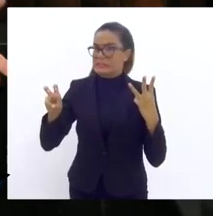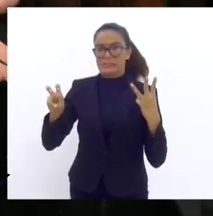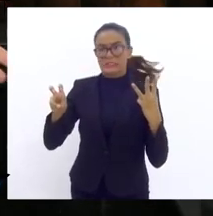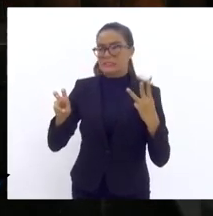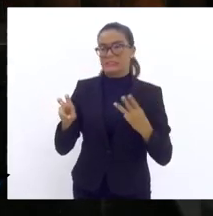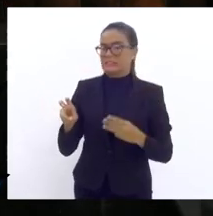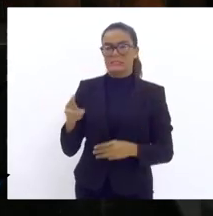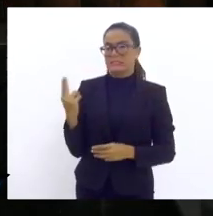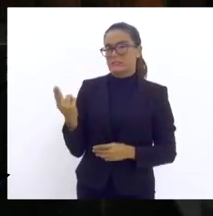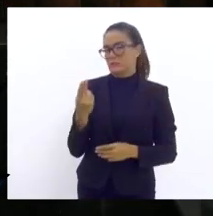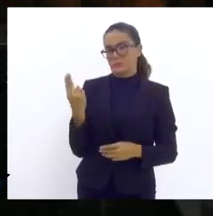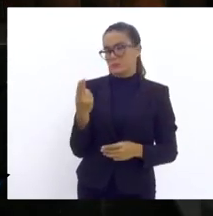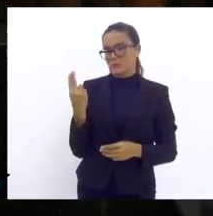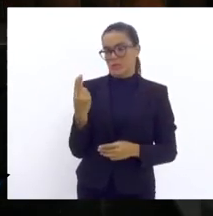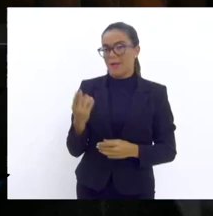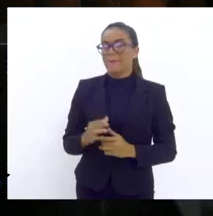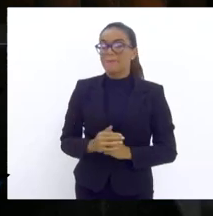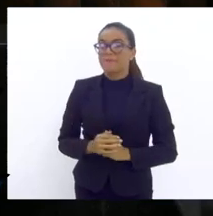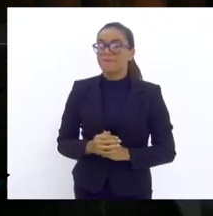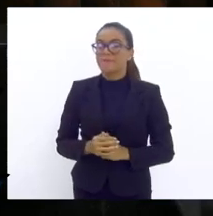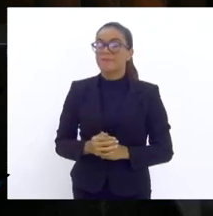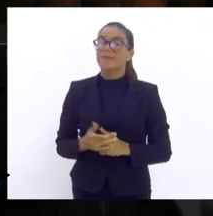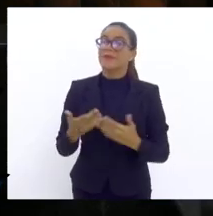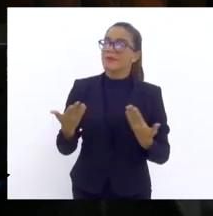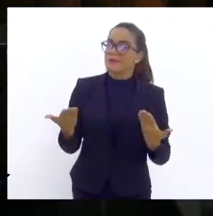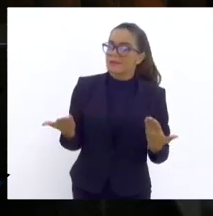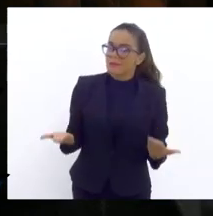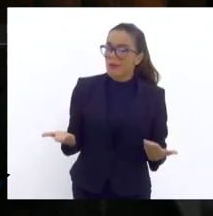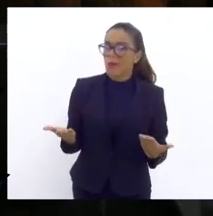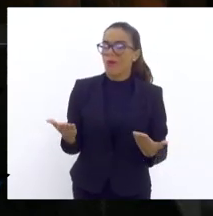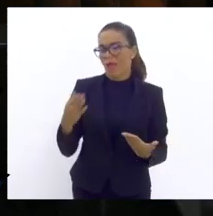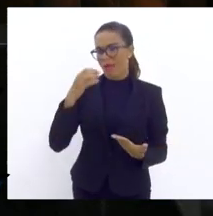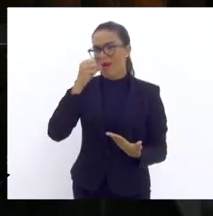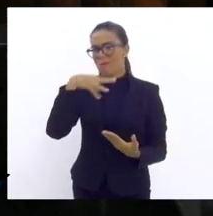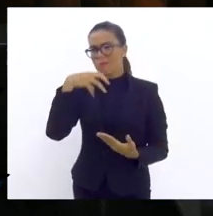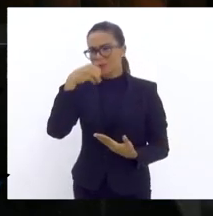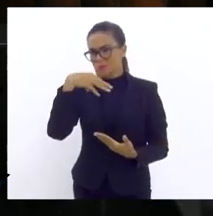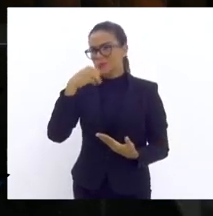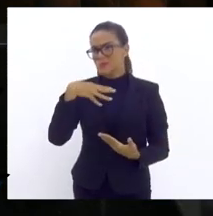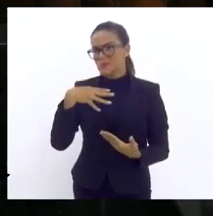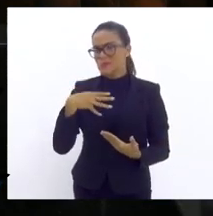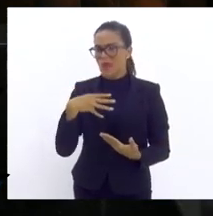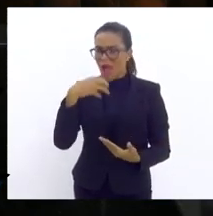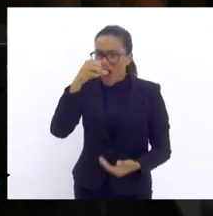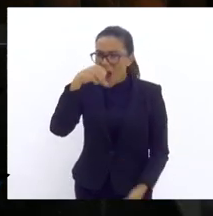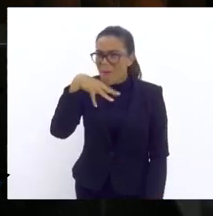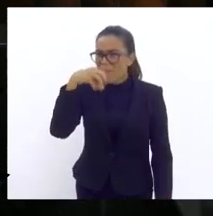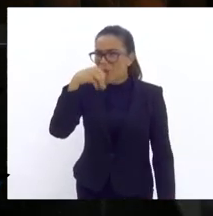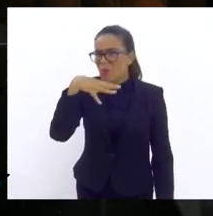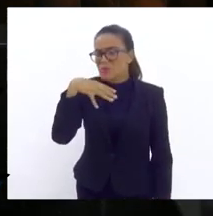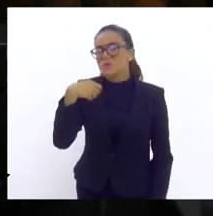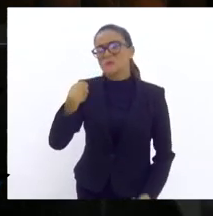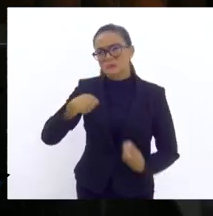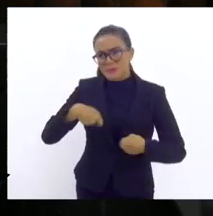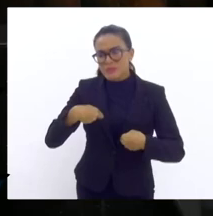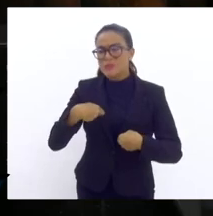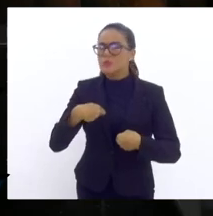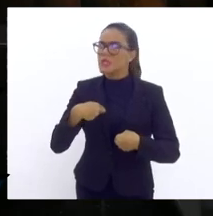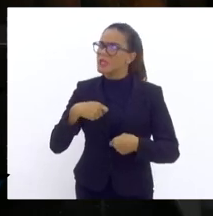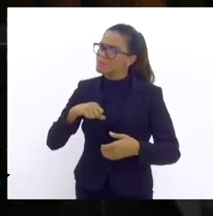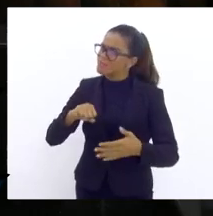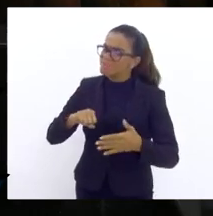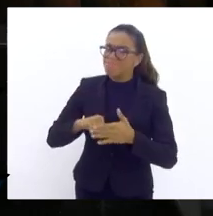Evidentemente que não. Então, há abusos. E os abusos têm que ser coibidos.